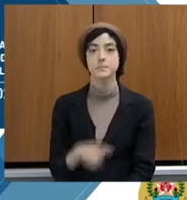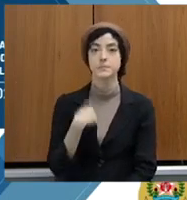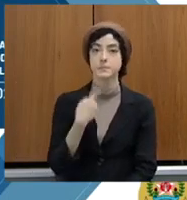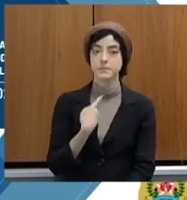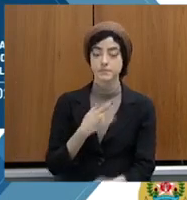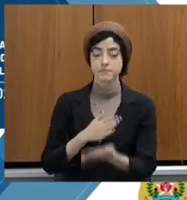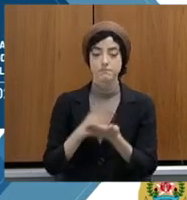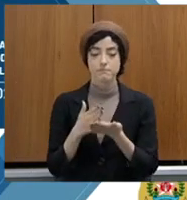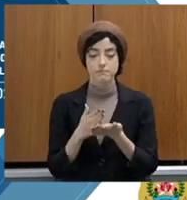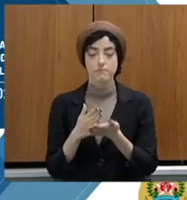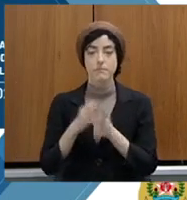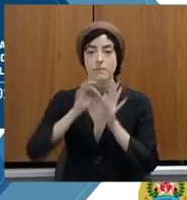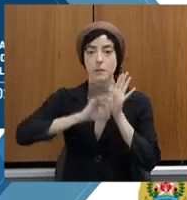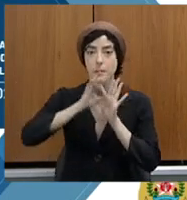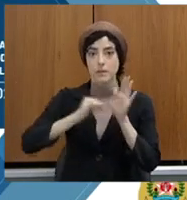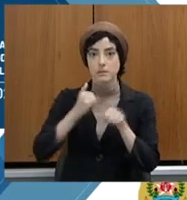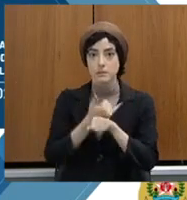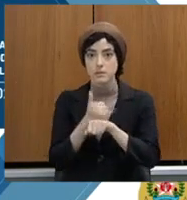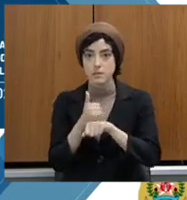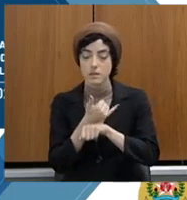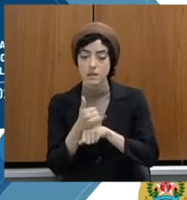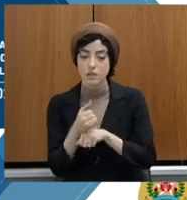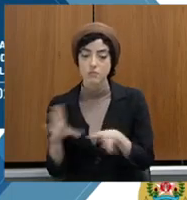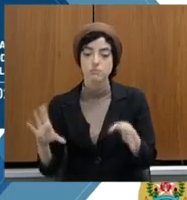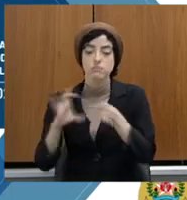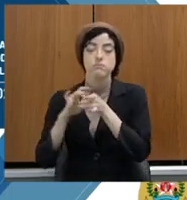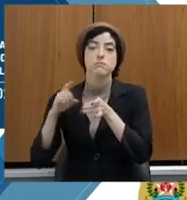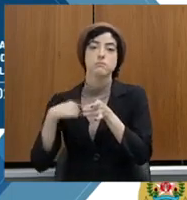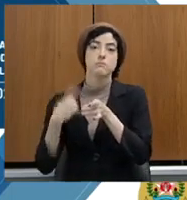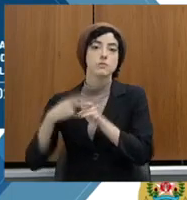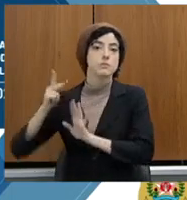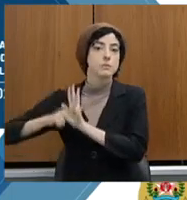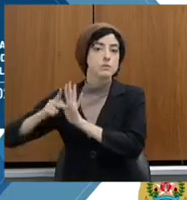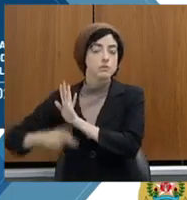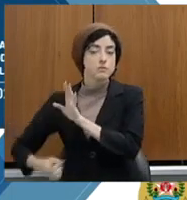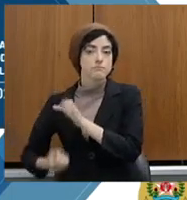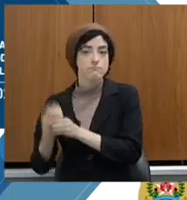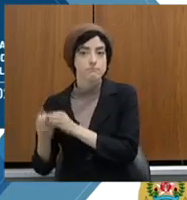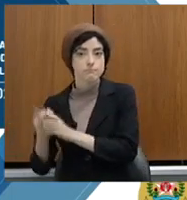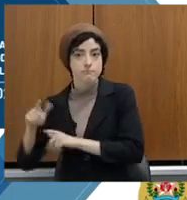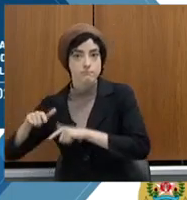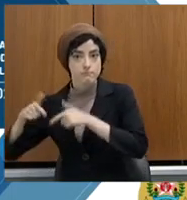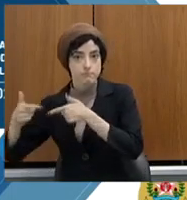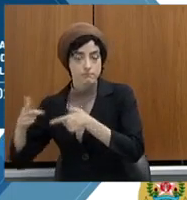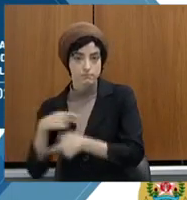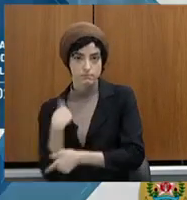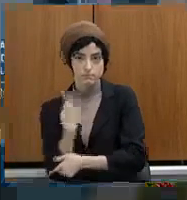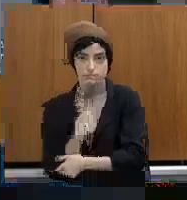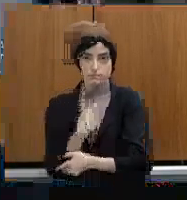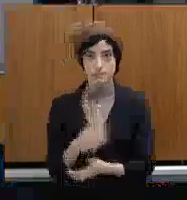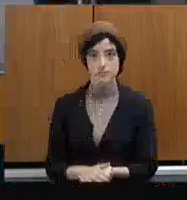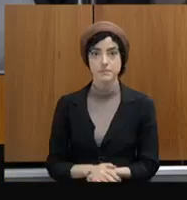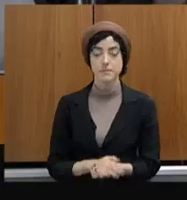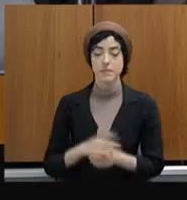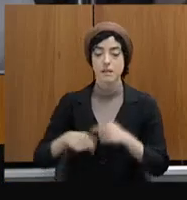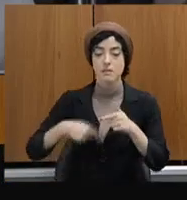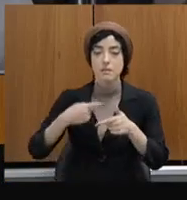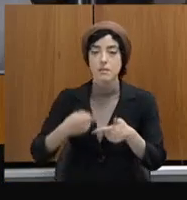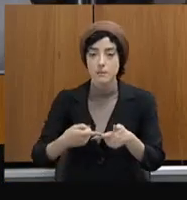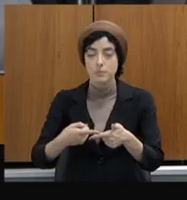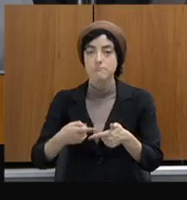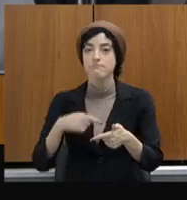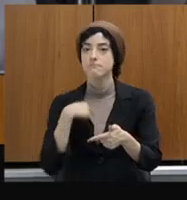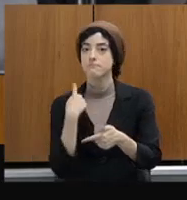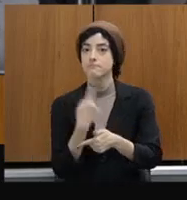essas iniciativas. Inclusive, nesse ano, fizemos a revisão delas, a primeira revisão, e aperfeiçoamos